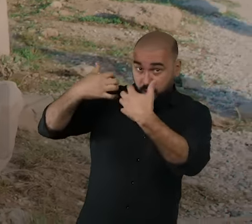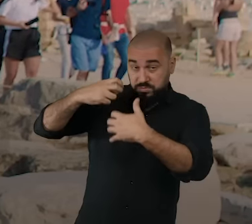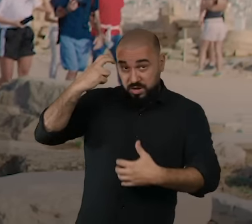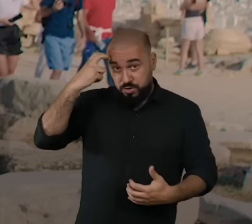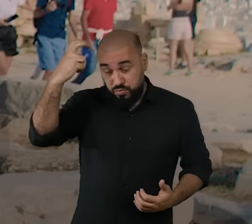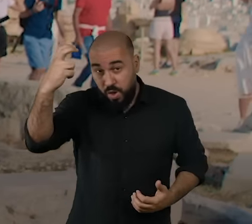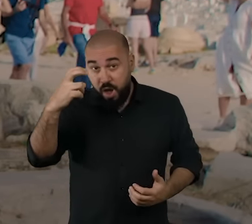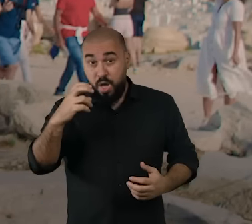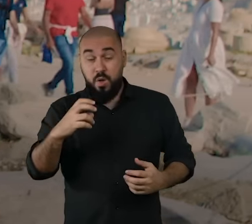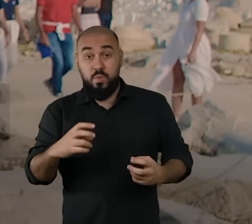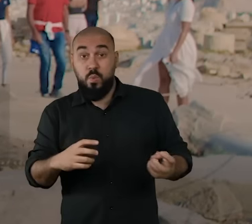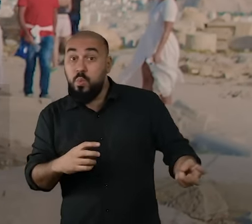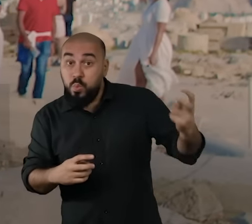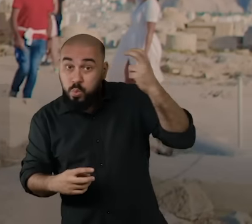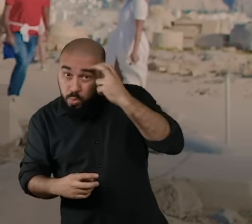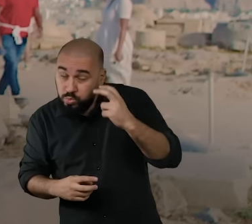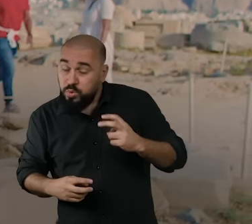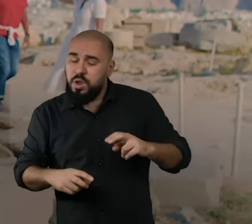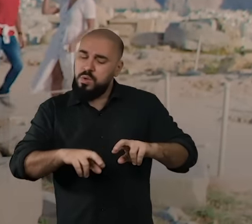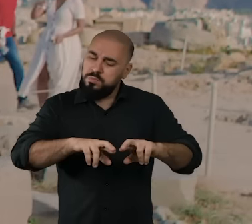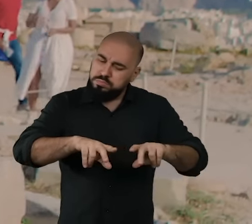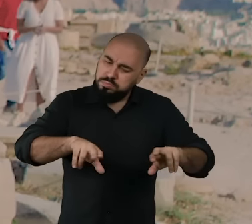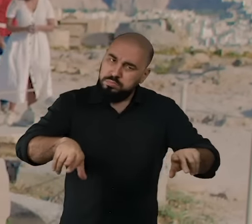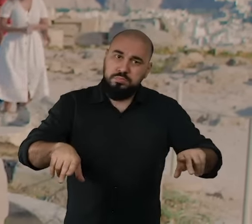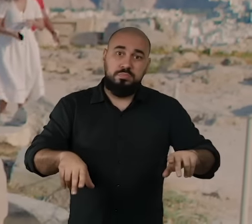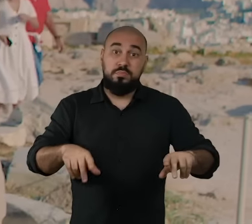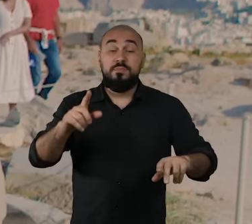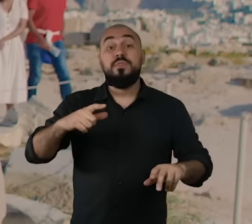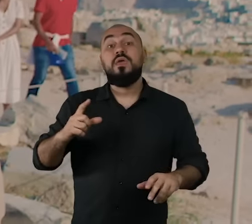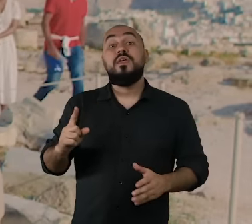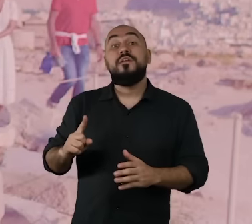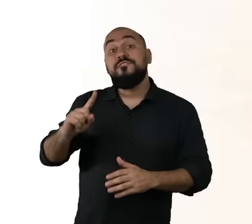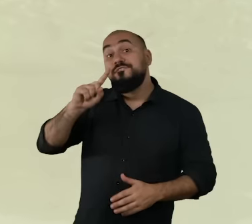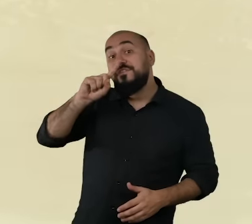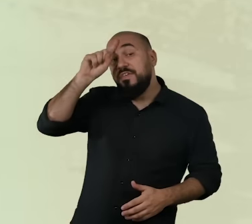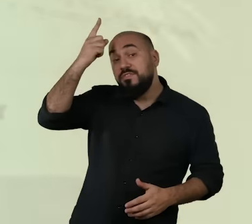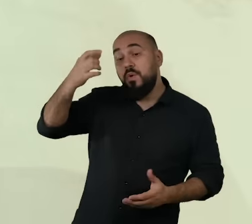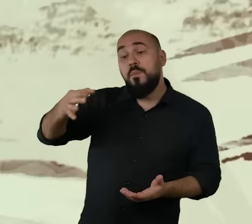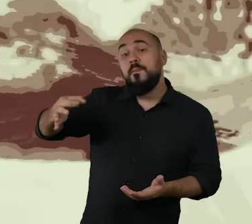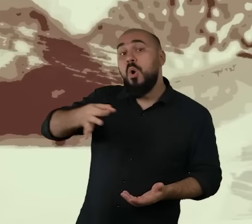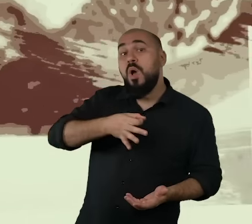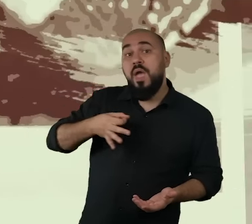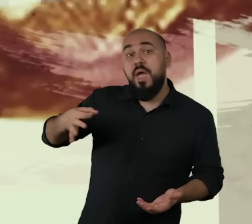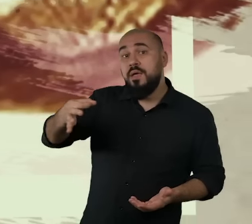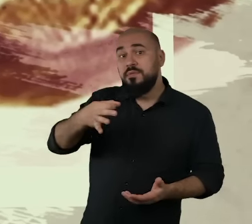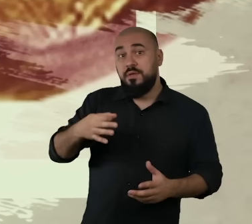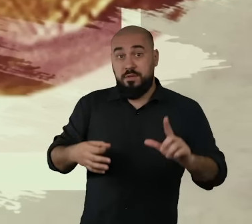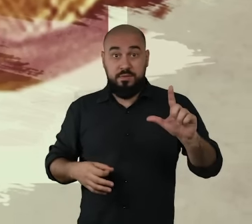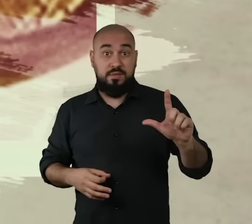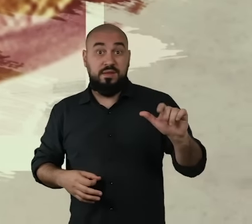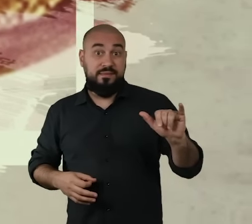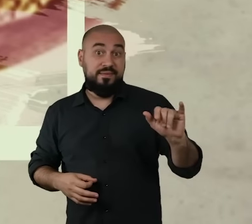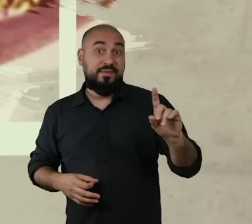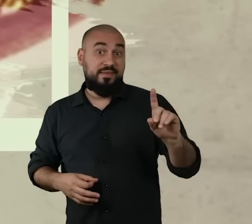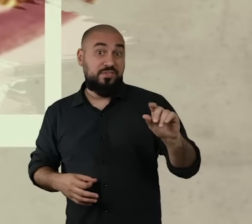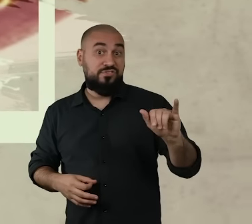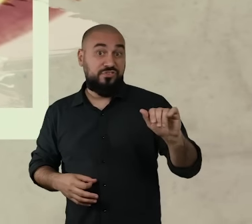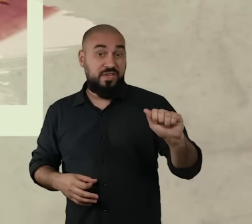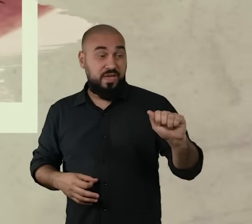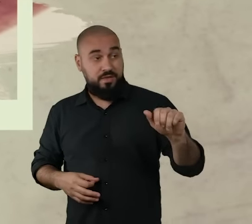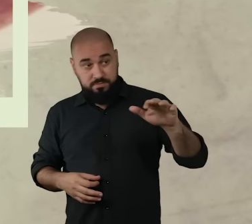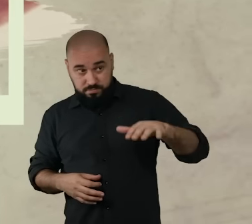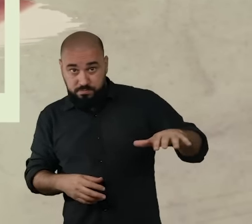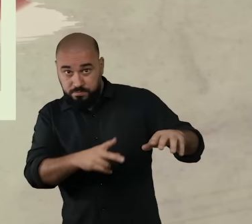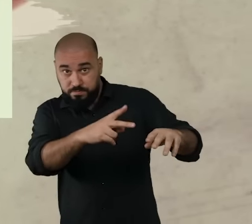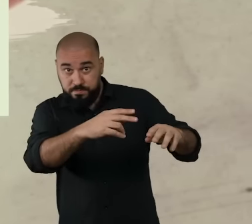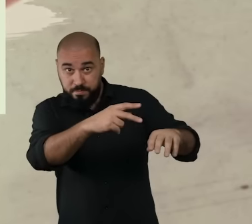cultural. Entre essas invenções, nós temos a invenção da moeda. Os lídios inventaram a moeda, e esta foi realmente